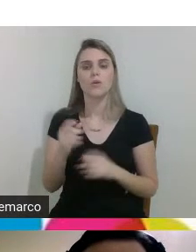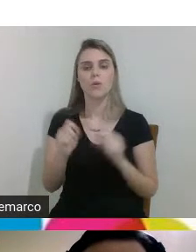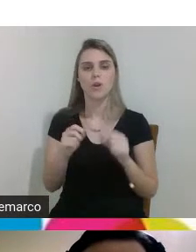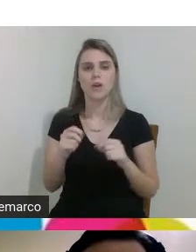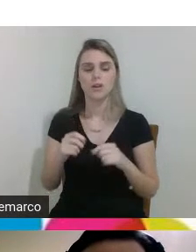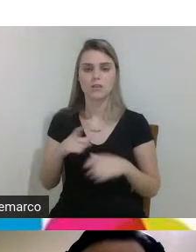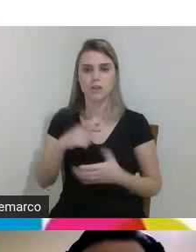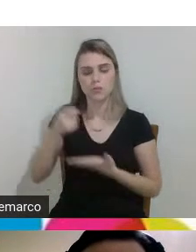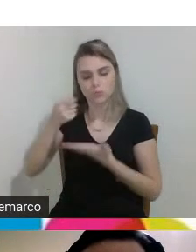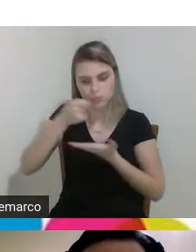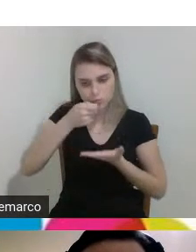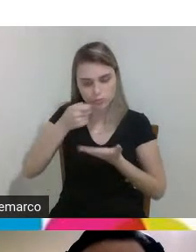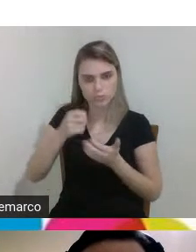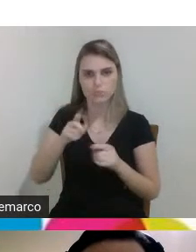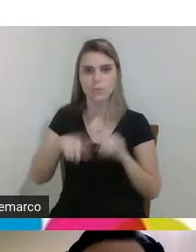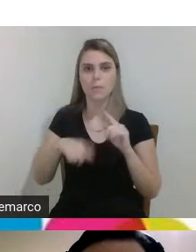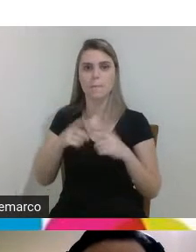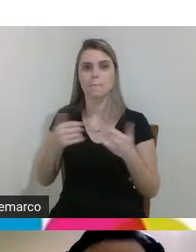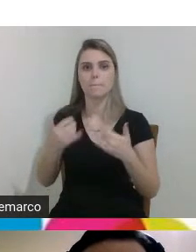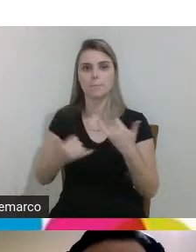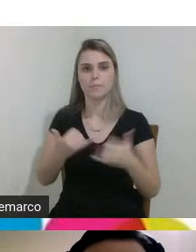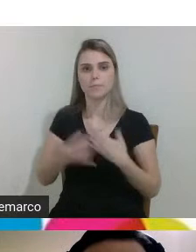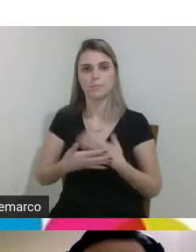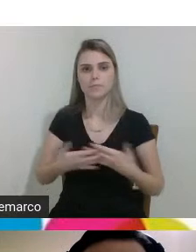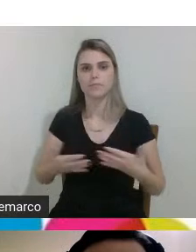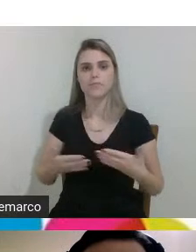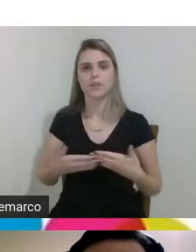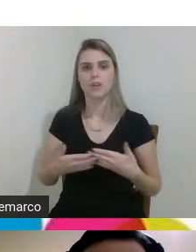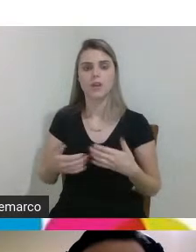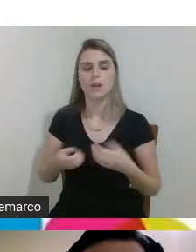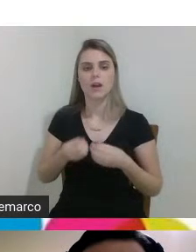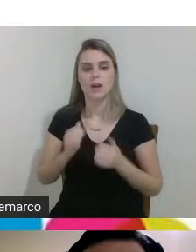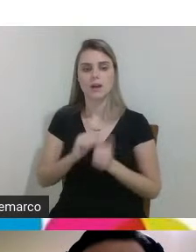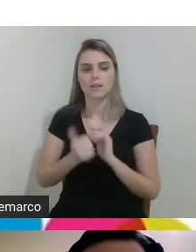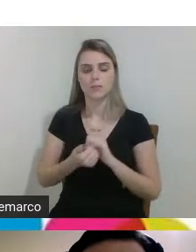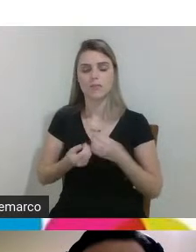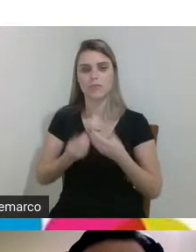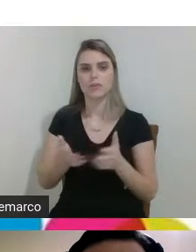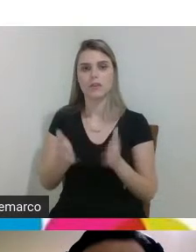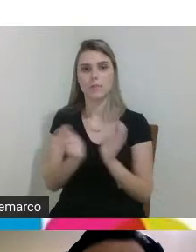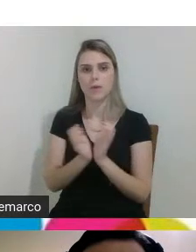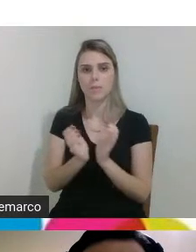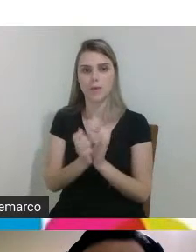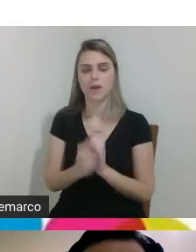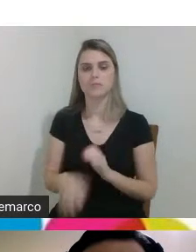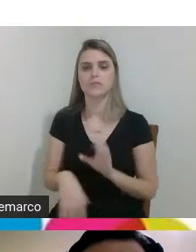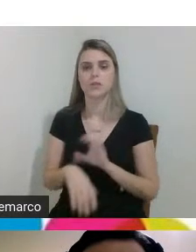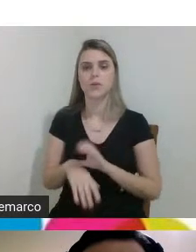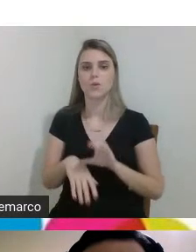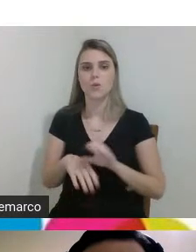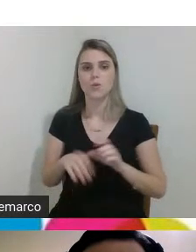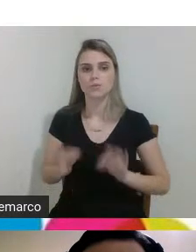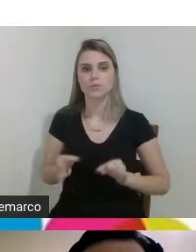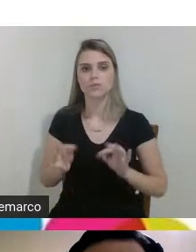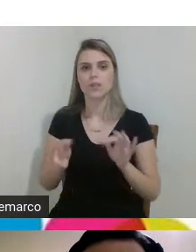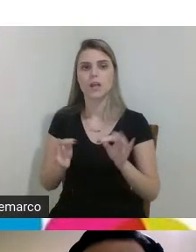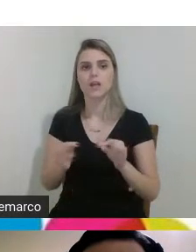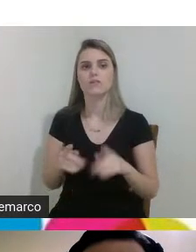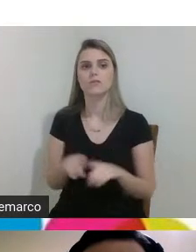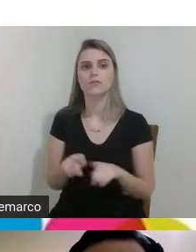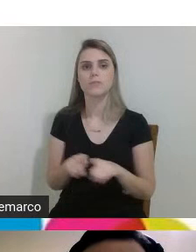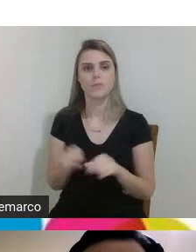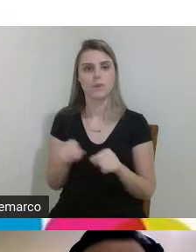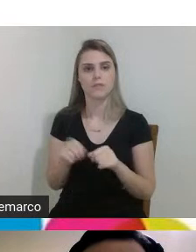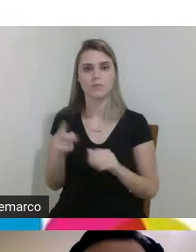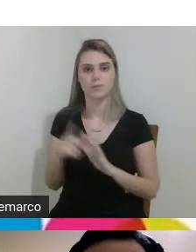produção de brinquedos adaptados que foram doados para a PAI é o curso técnico concomitante né que havia feito esses